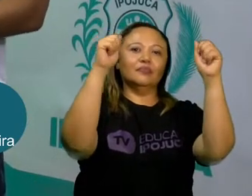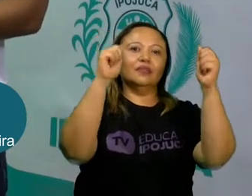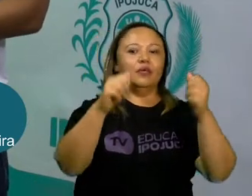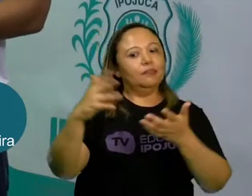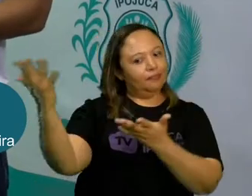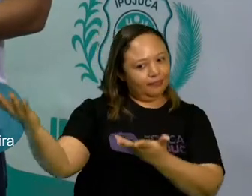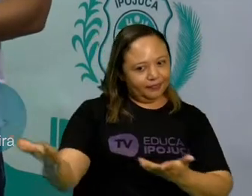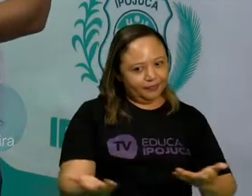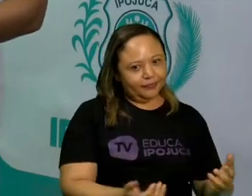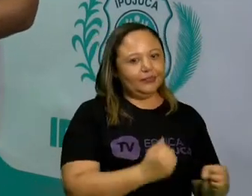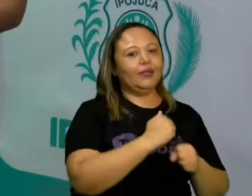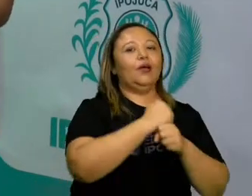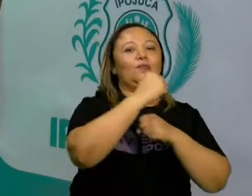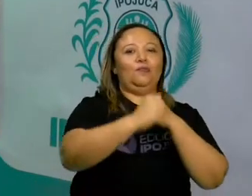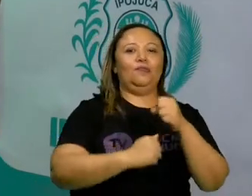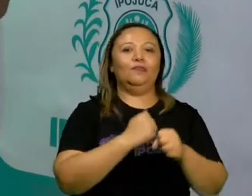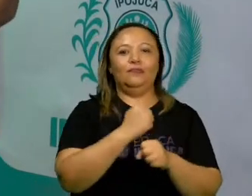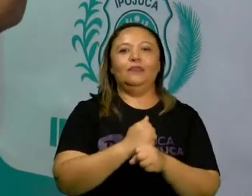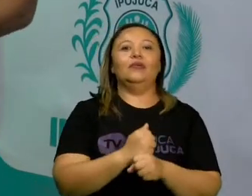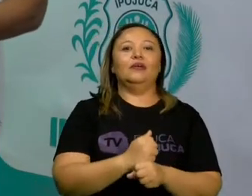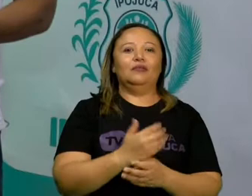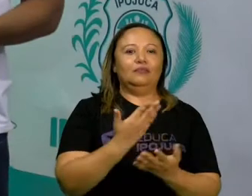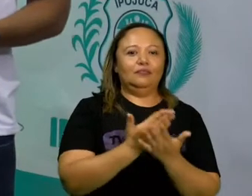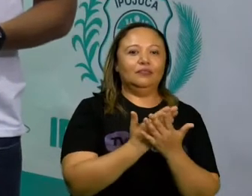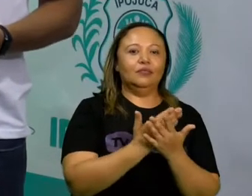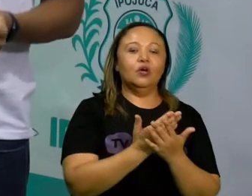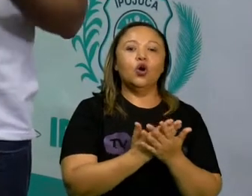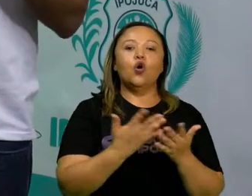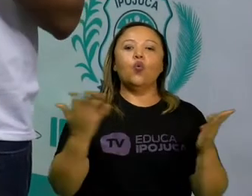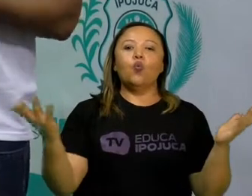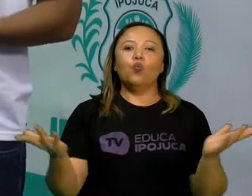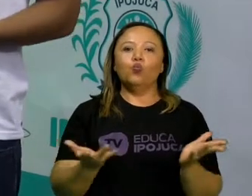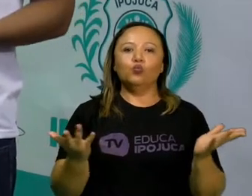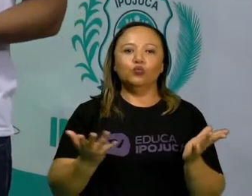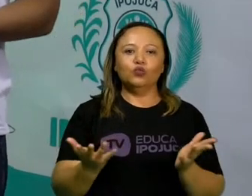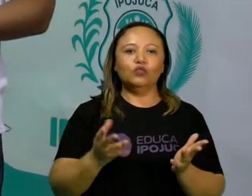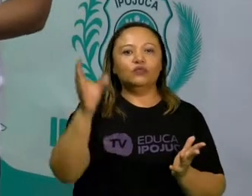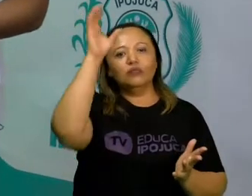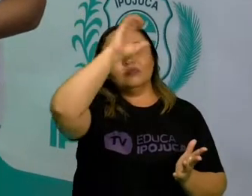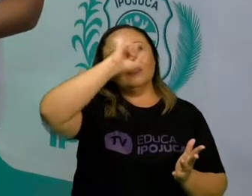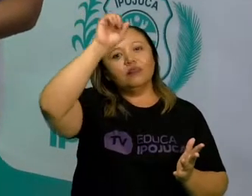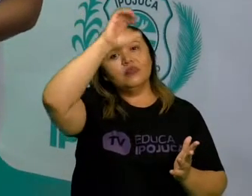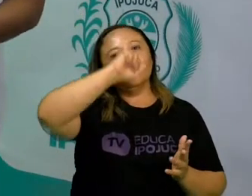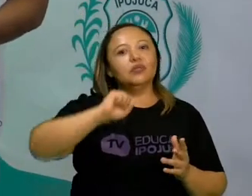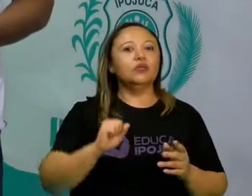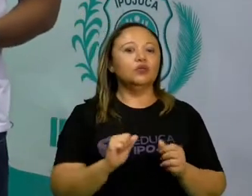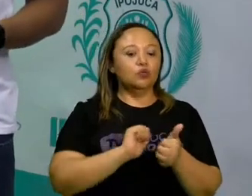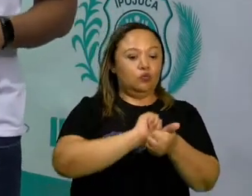letivo. Na aula de hoje, nós vamos falar sobre os jogos populares.